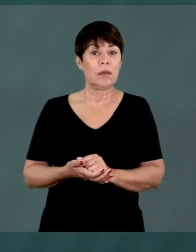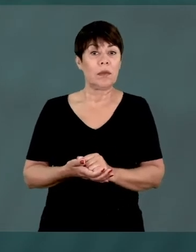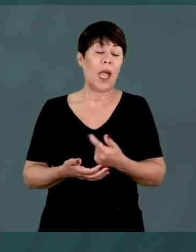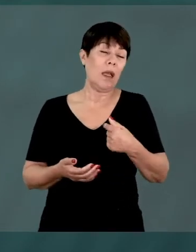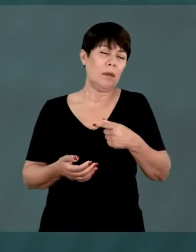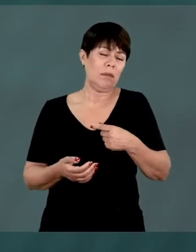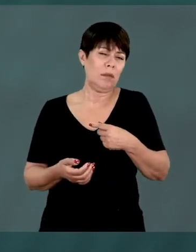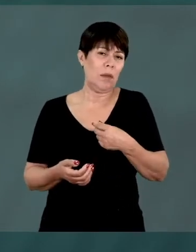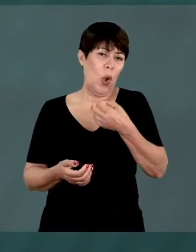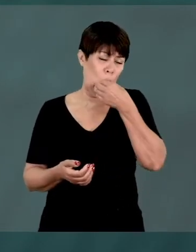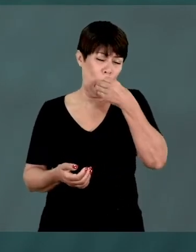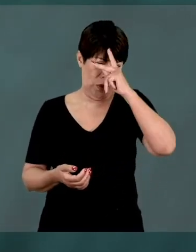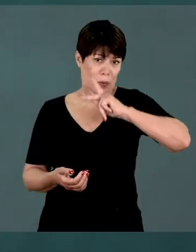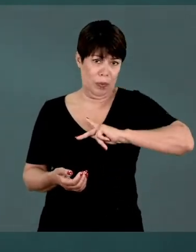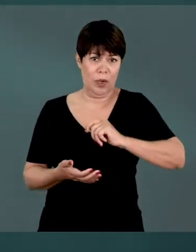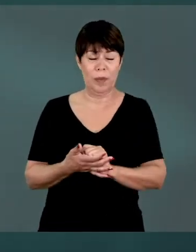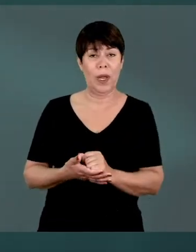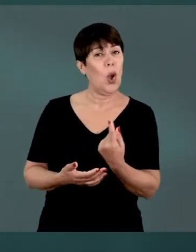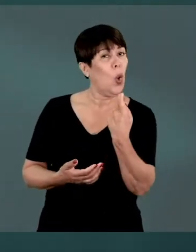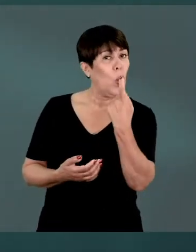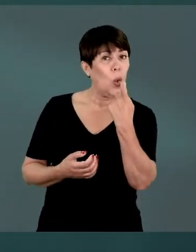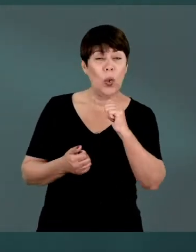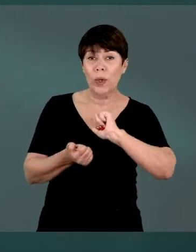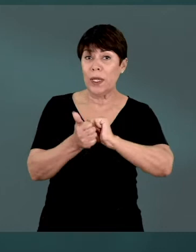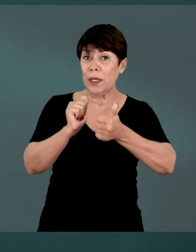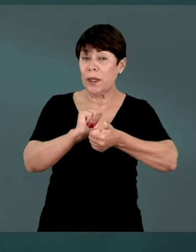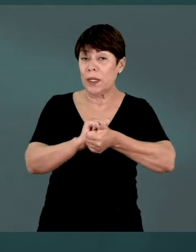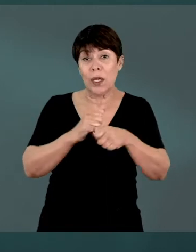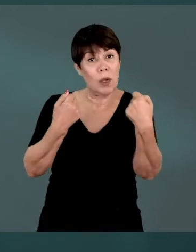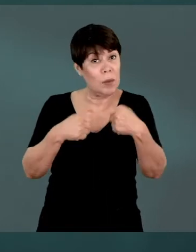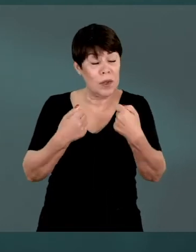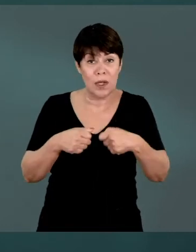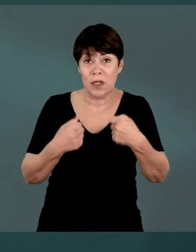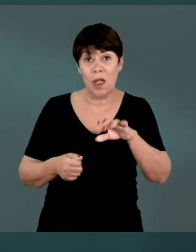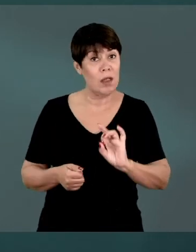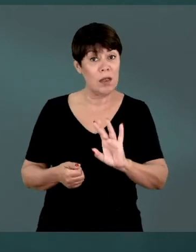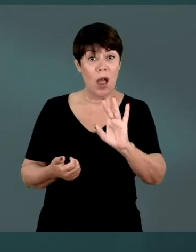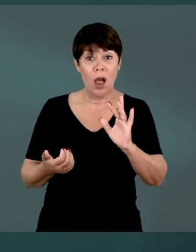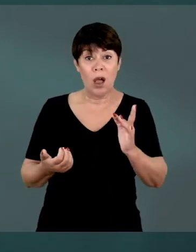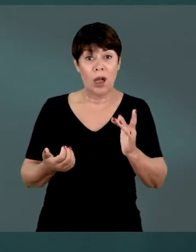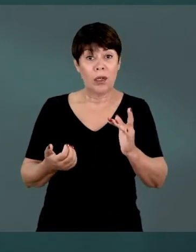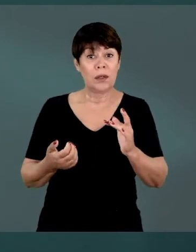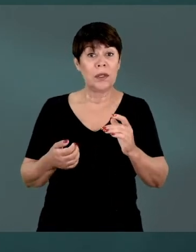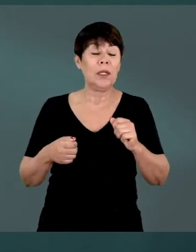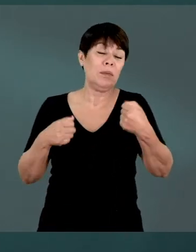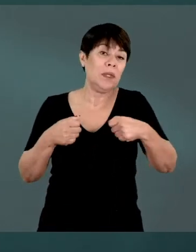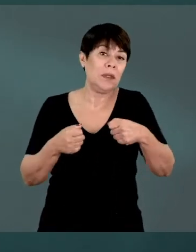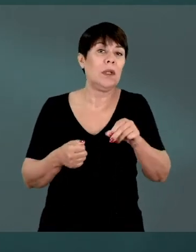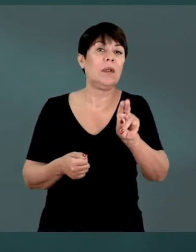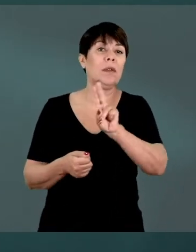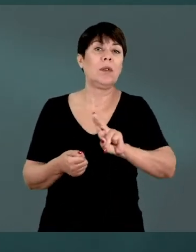aí uma coisa é minha. A única adaptação que eu precisei foi